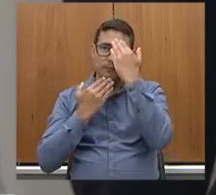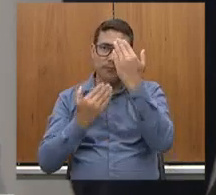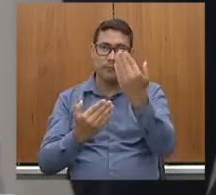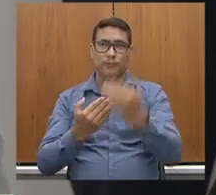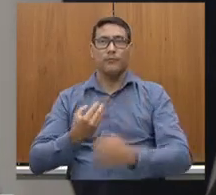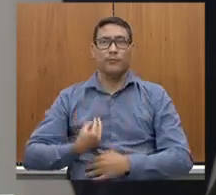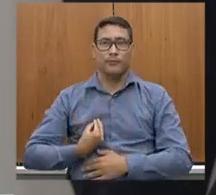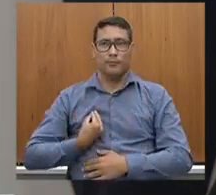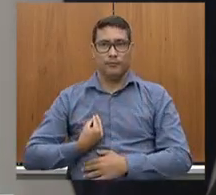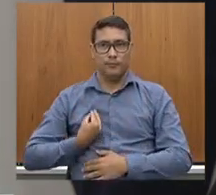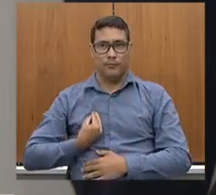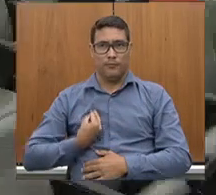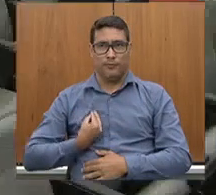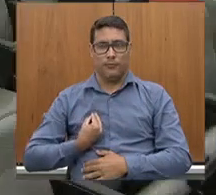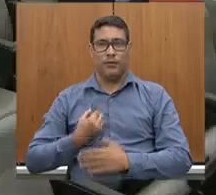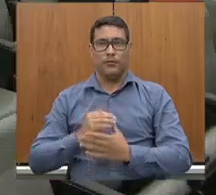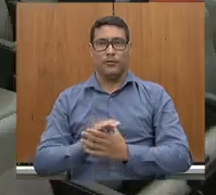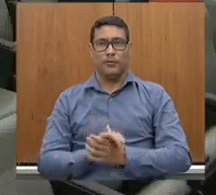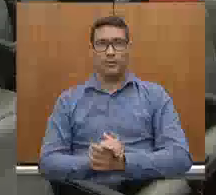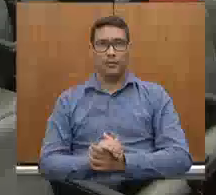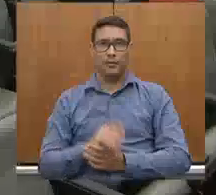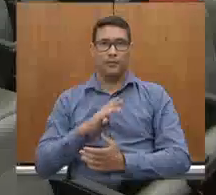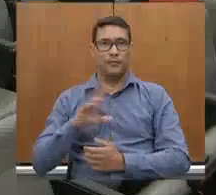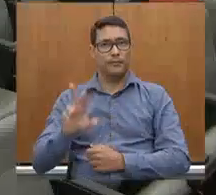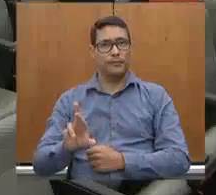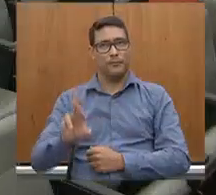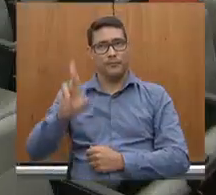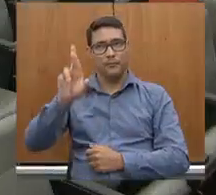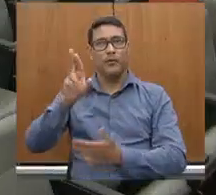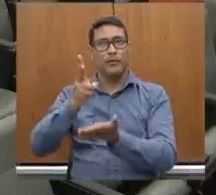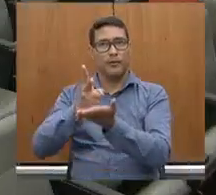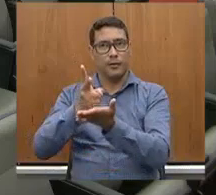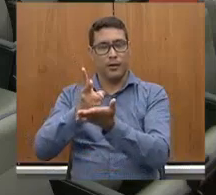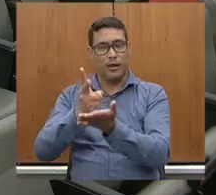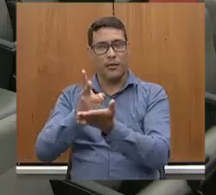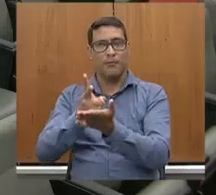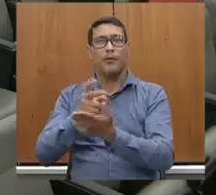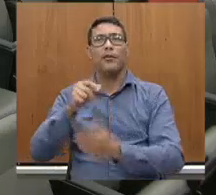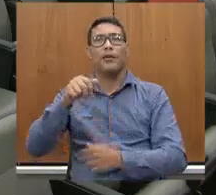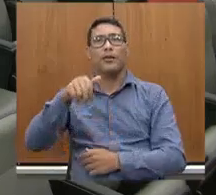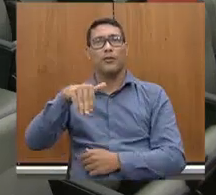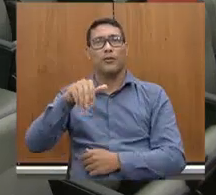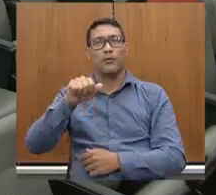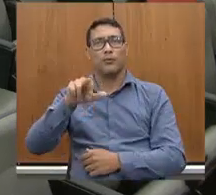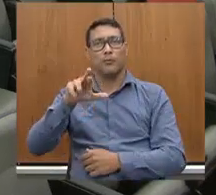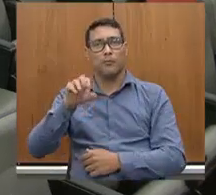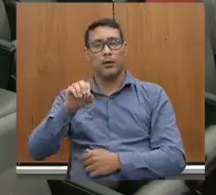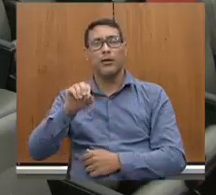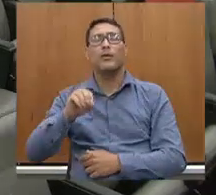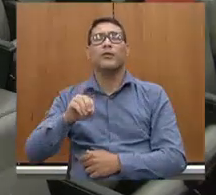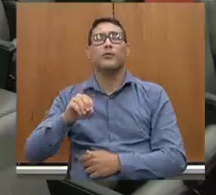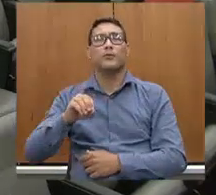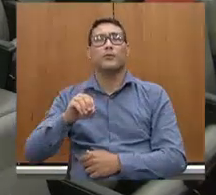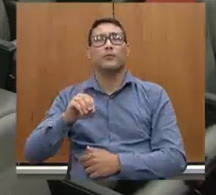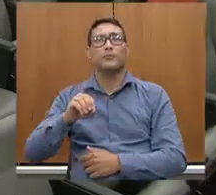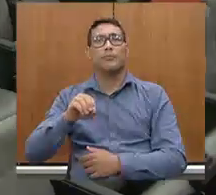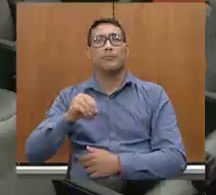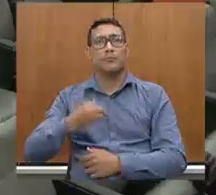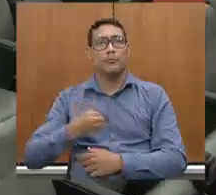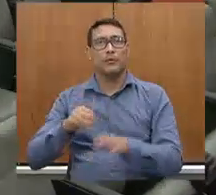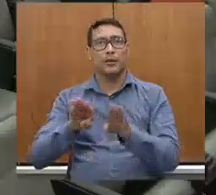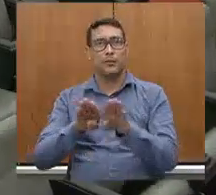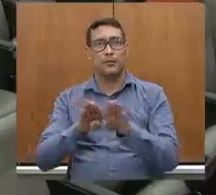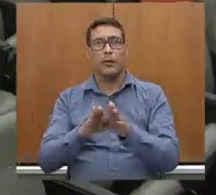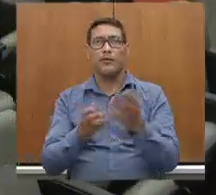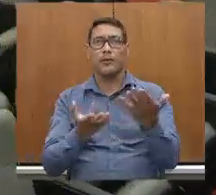representação. sempre do nosso marco aqui, presente, nos ajudando. E queria agradecer